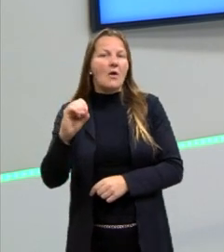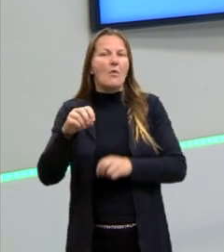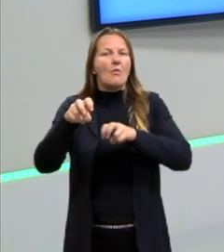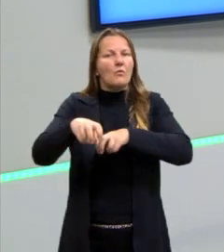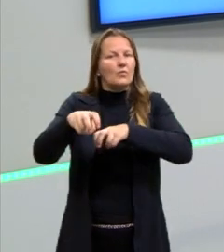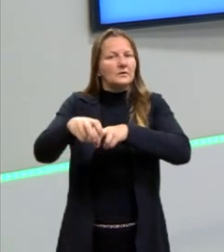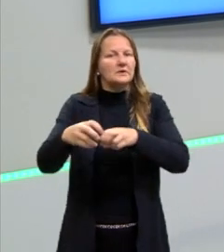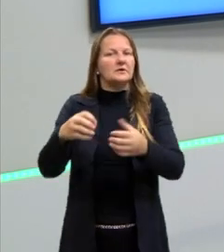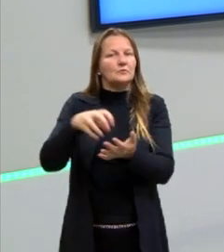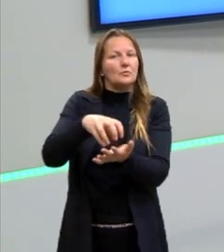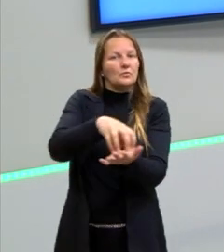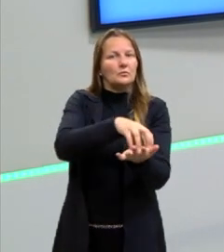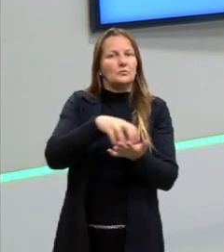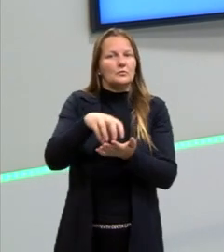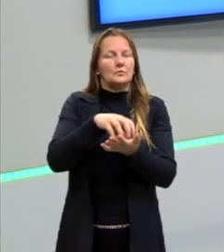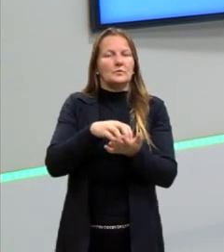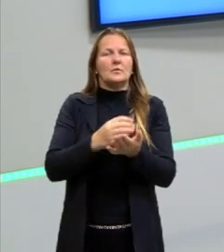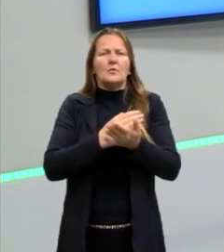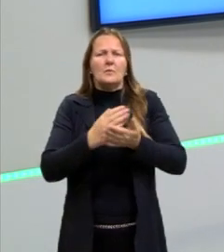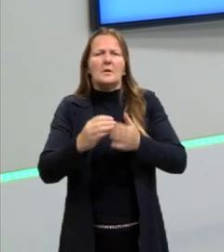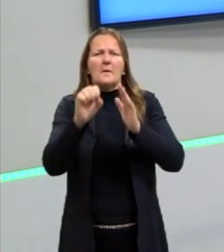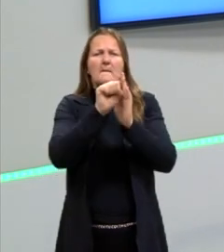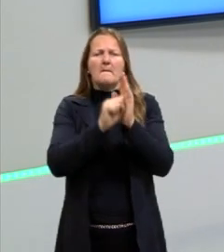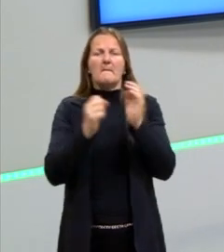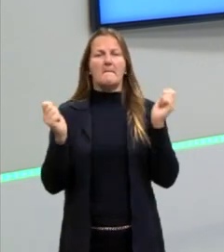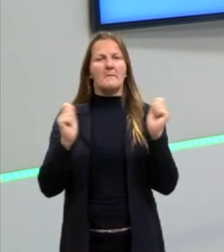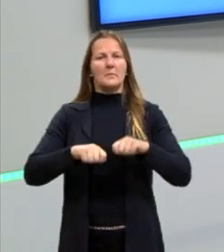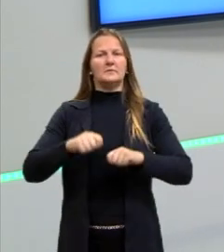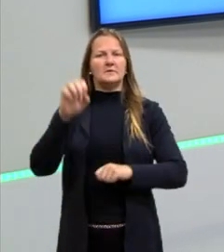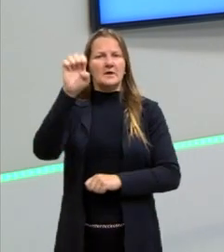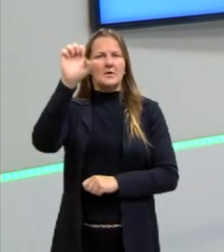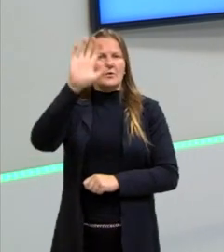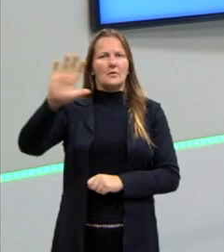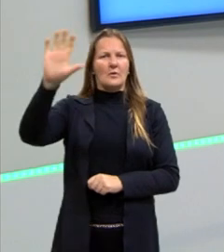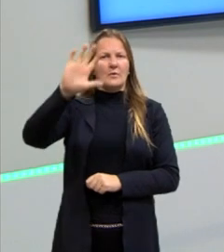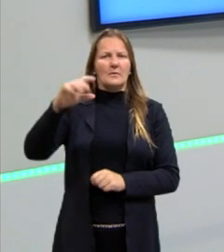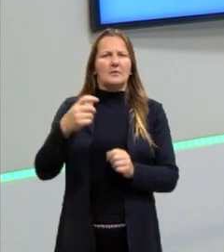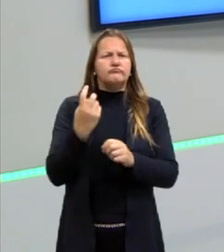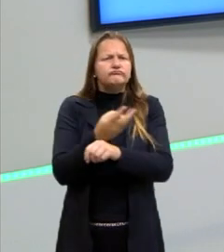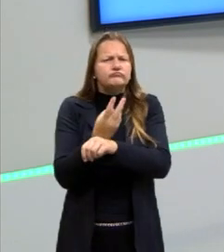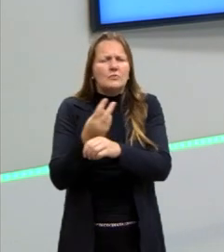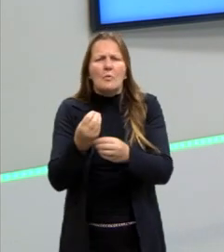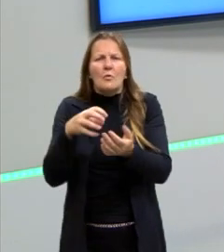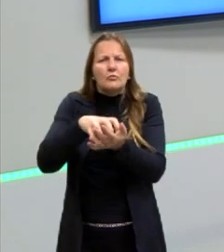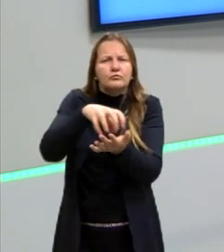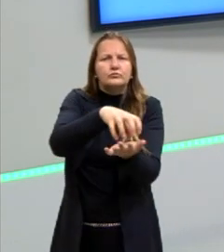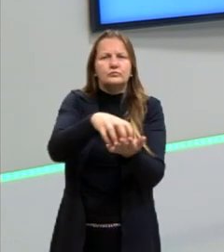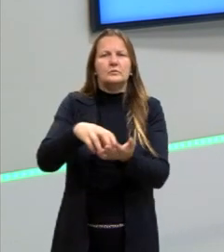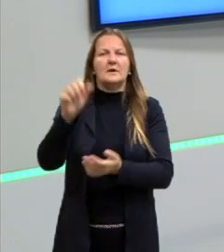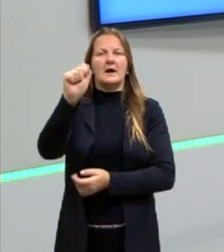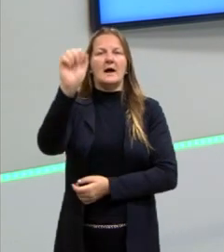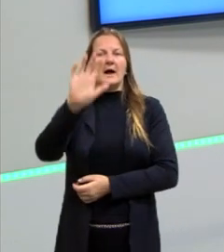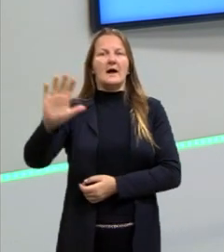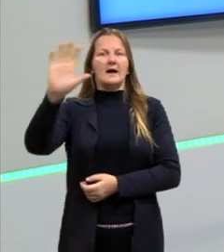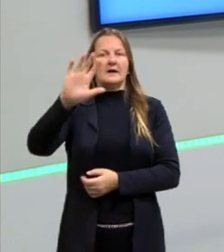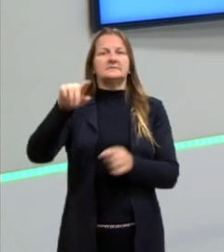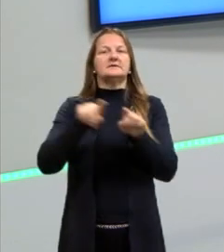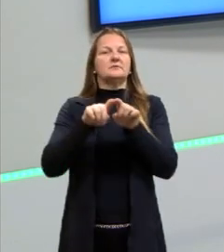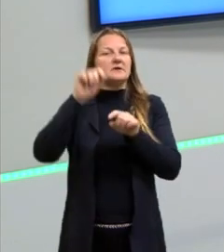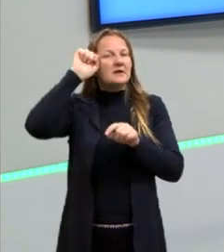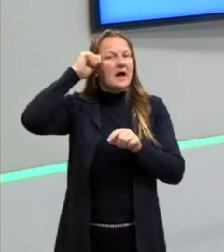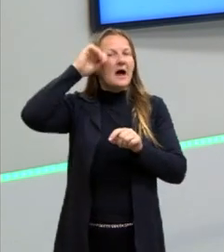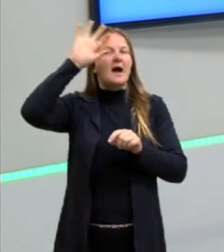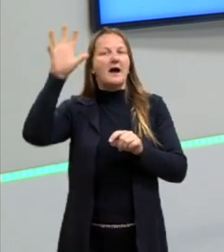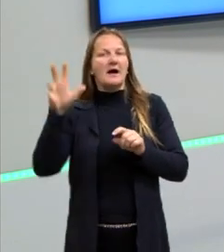XIX, do impulso das potências europeias de procurarem novas colônias na Ásia e na África para